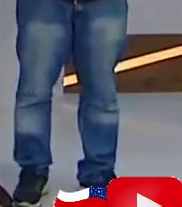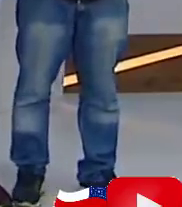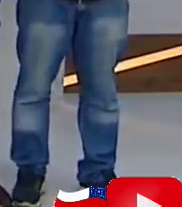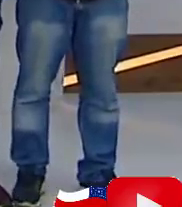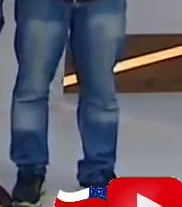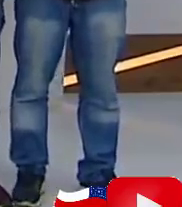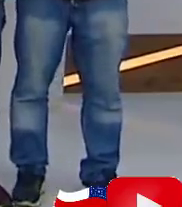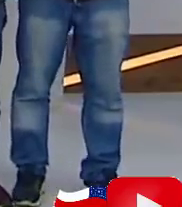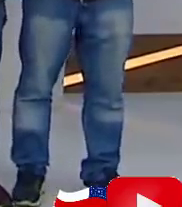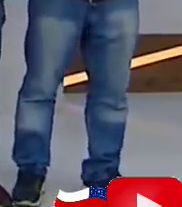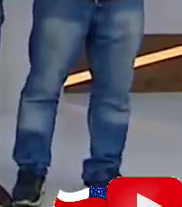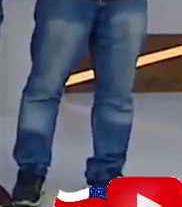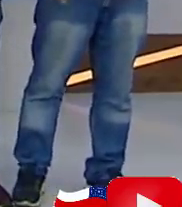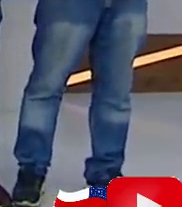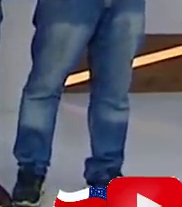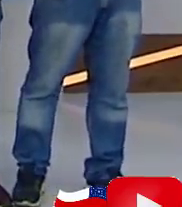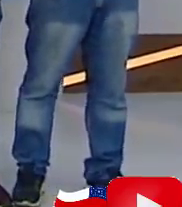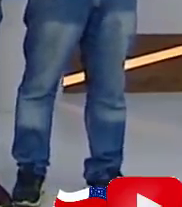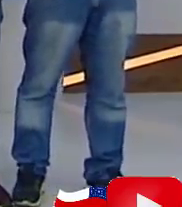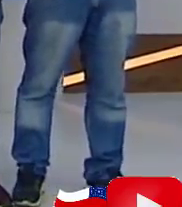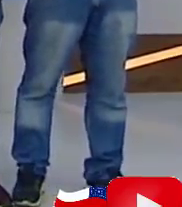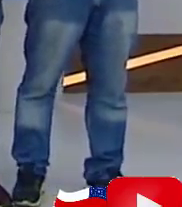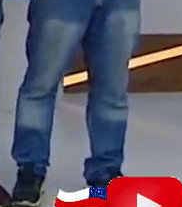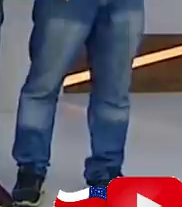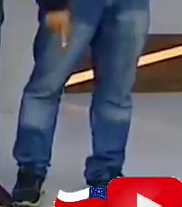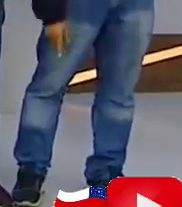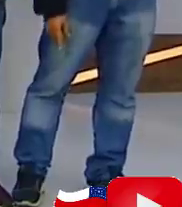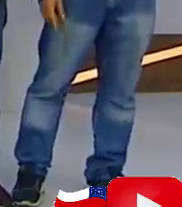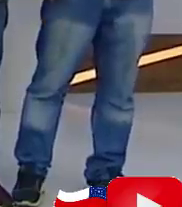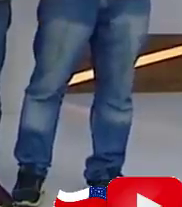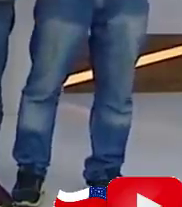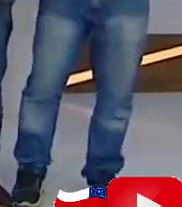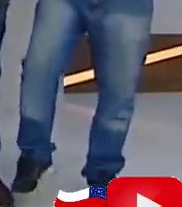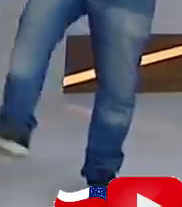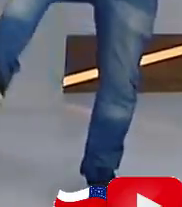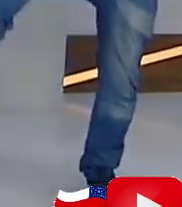Deus é bom. E o diabo não cresce.